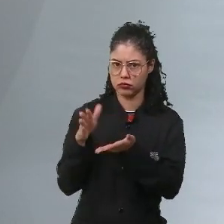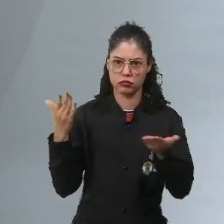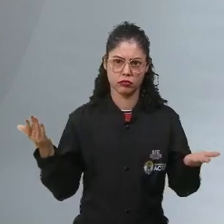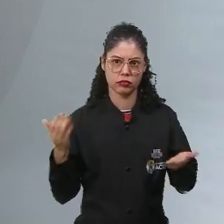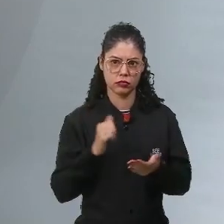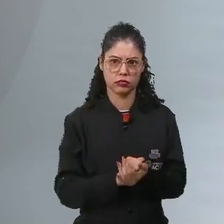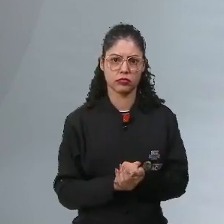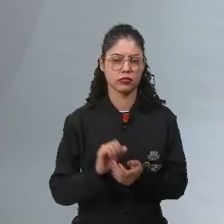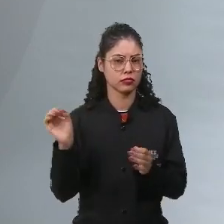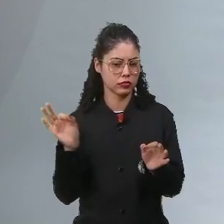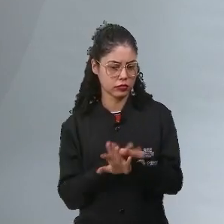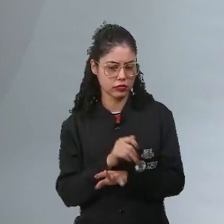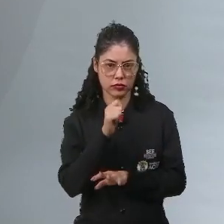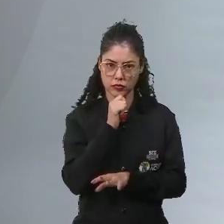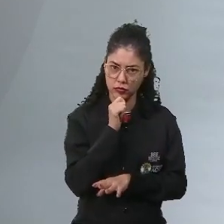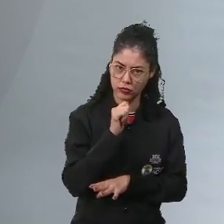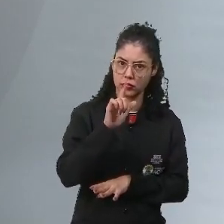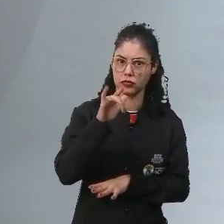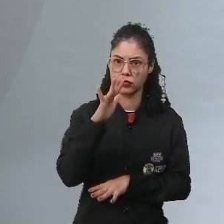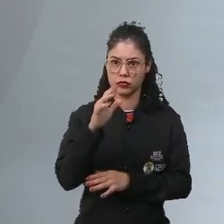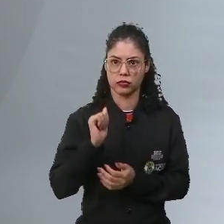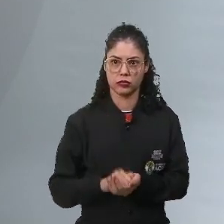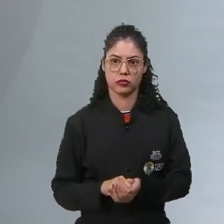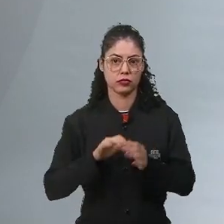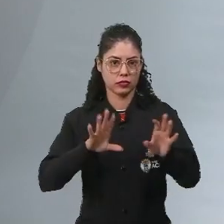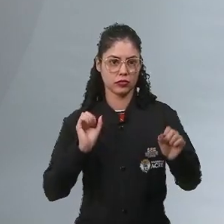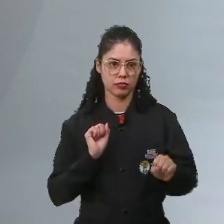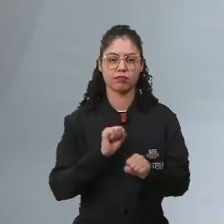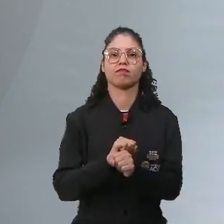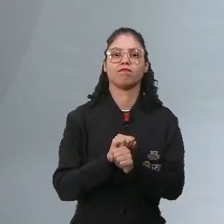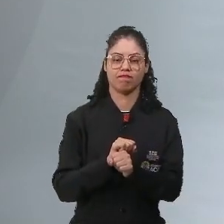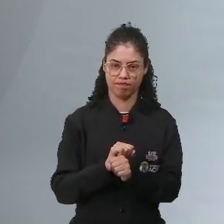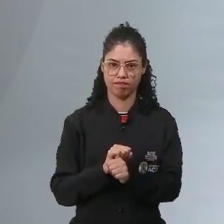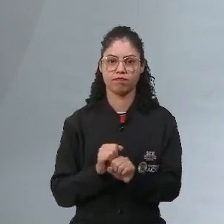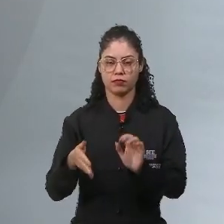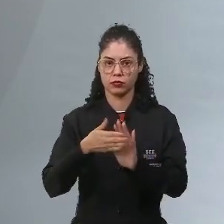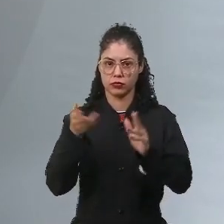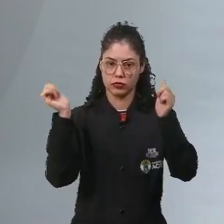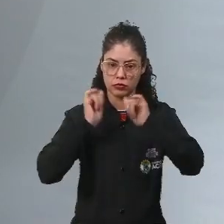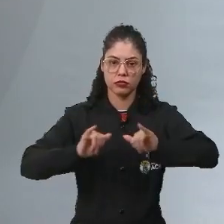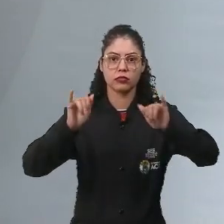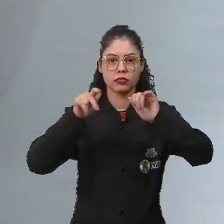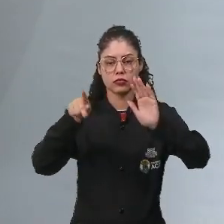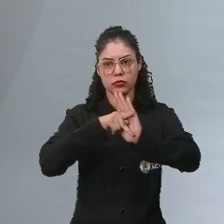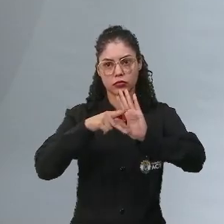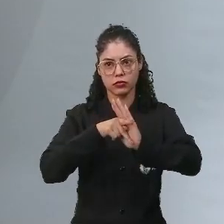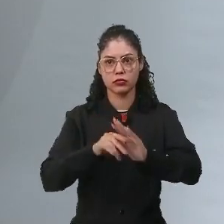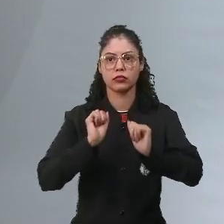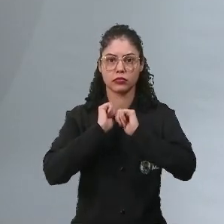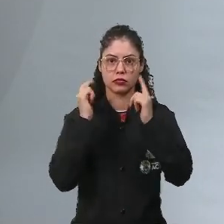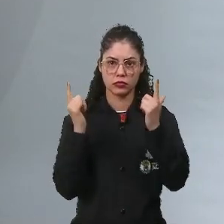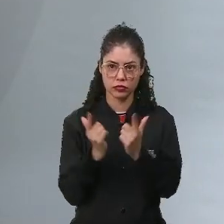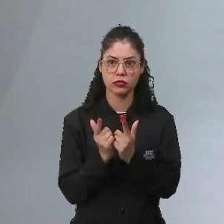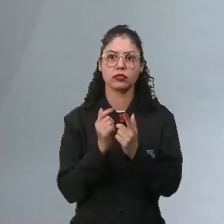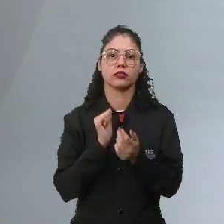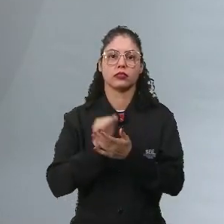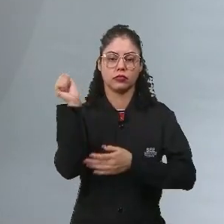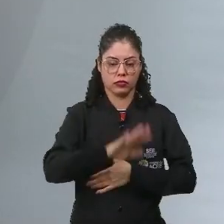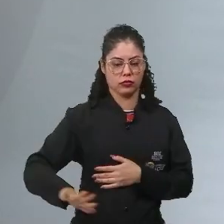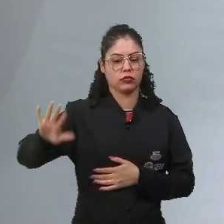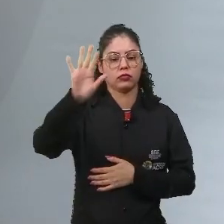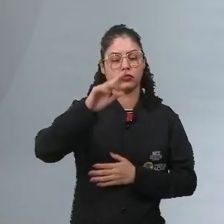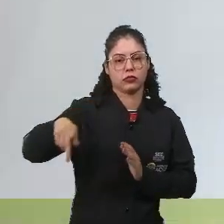essa rejeição que é feita por Luiz XVI é o estopim ali para que se proclame a Assembleia Constituinte, a Assembleia Nacional